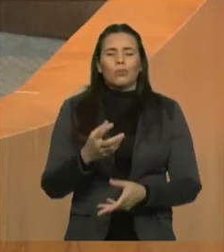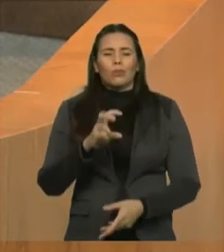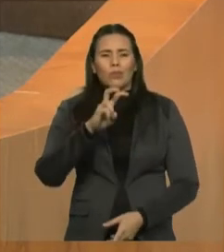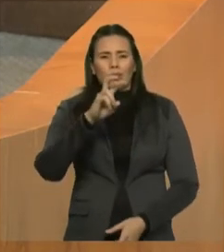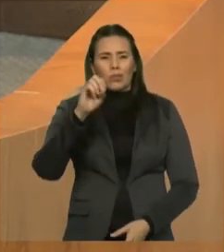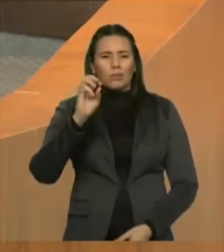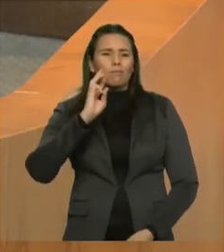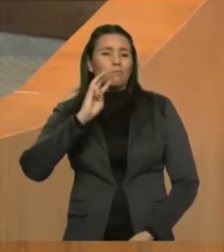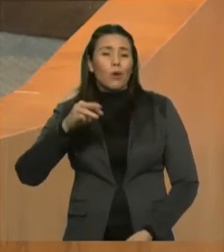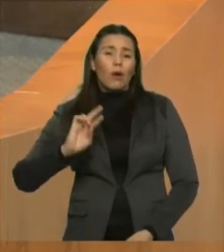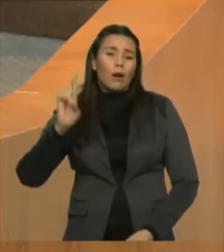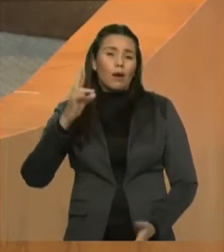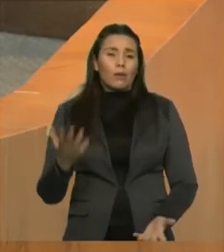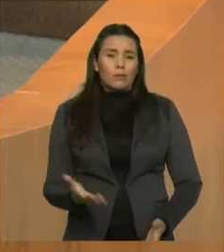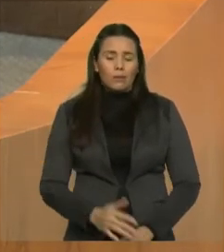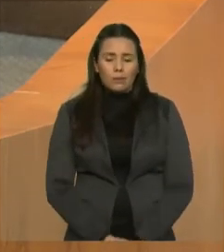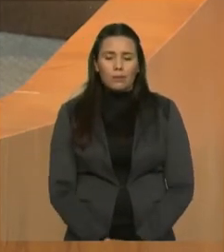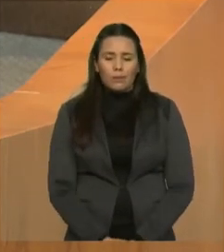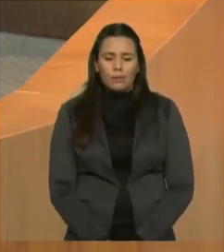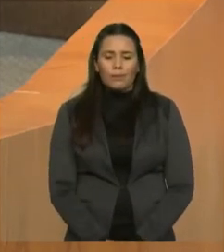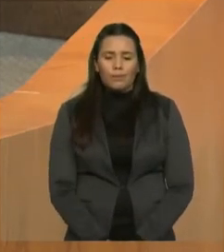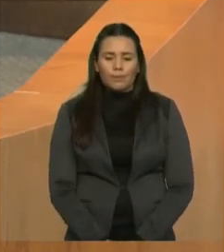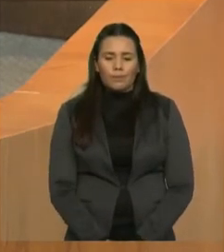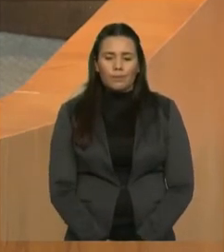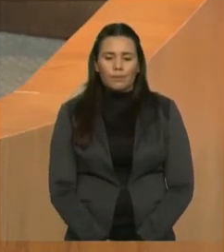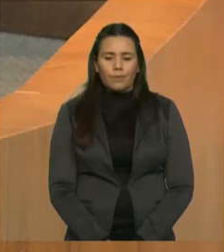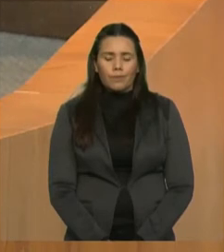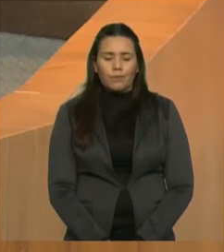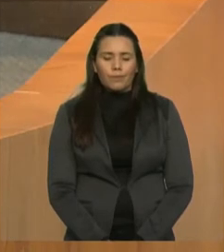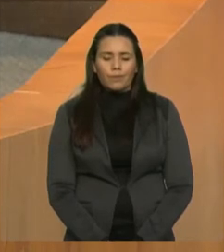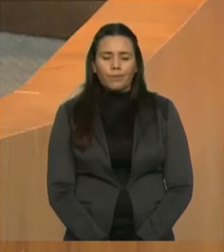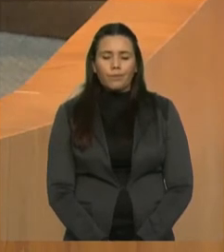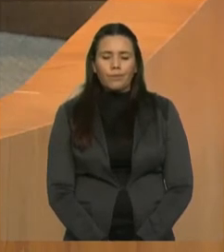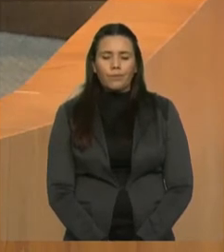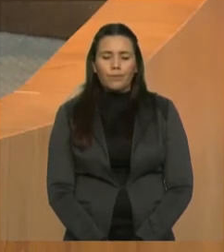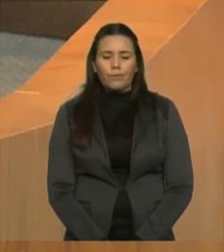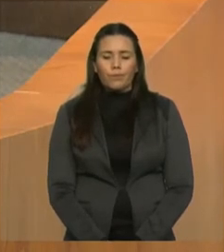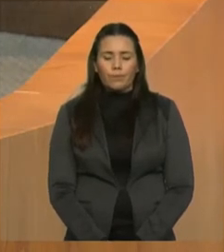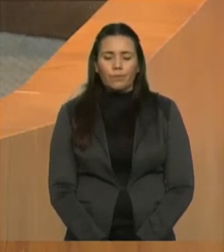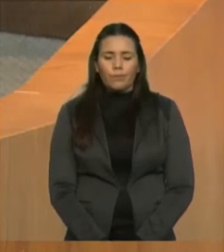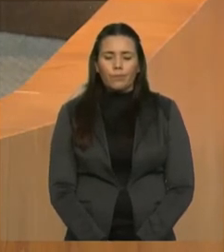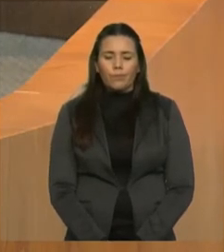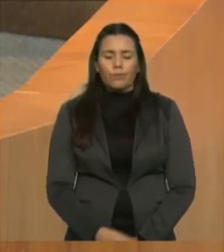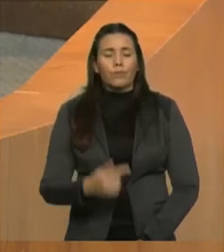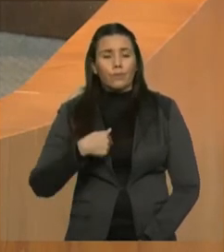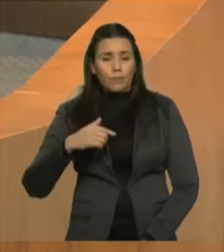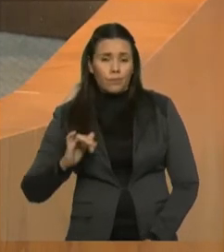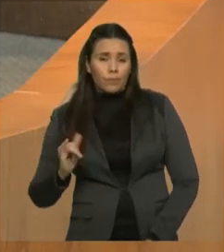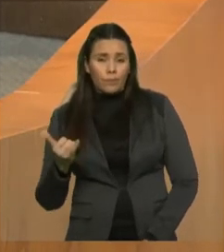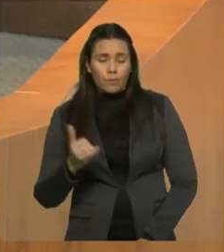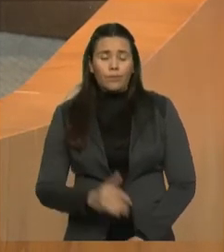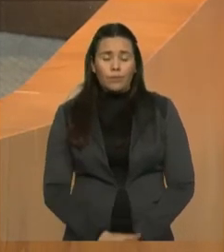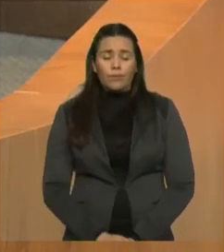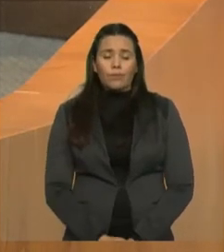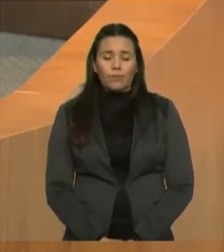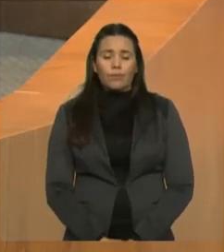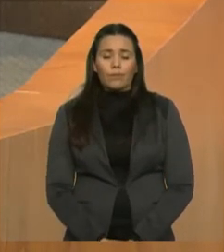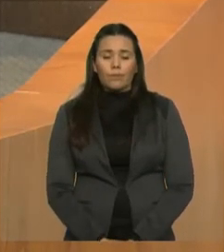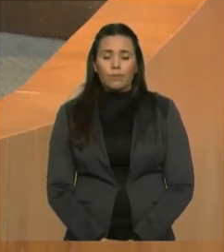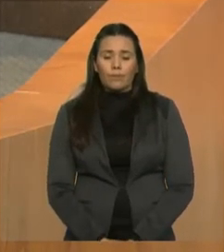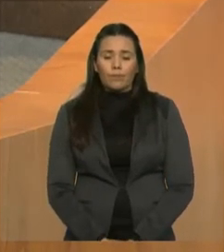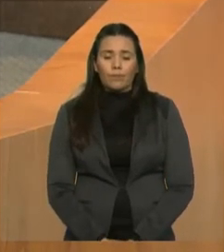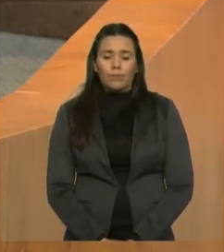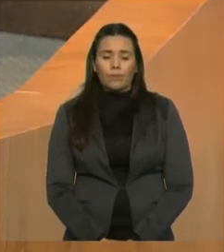municípios como o governo do Estado têm recebido esse dinheiro. aproveitando aqui para cumprimentar